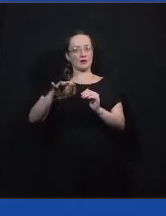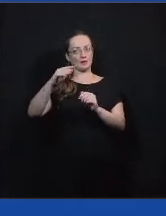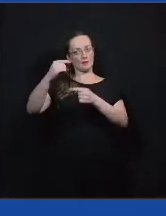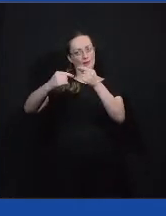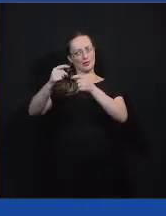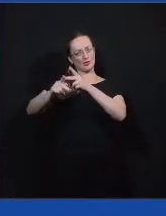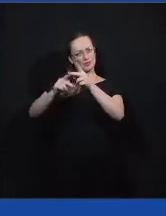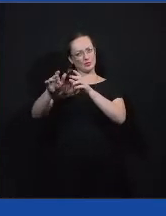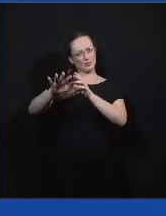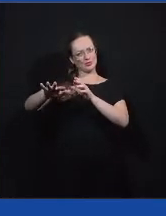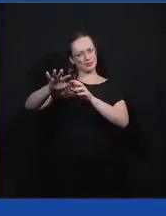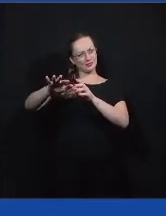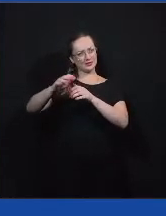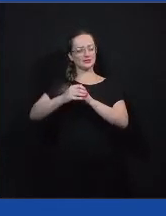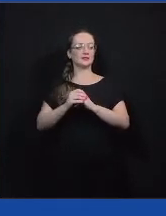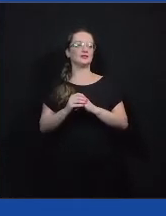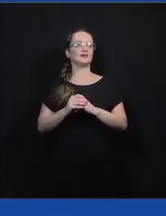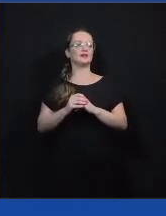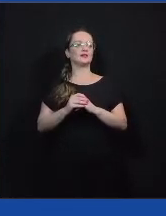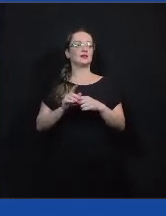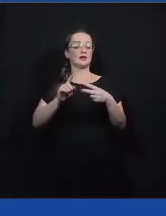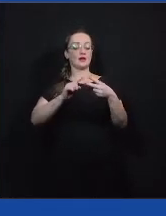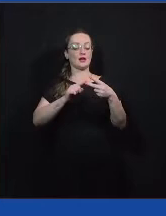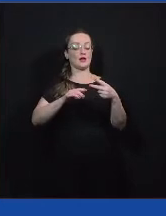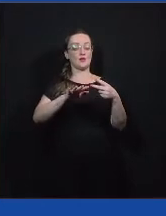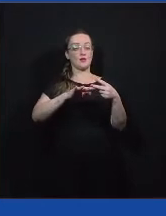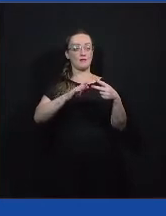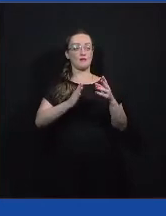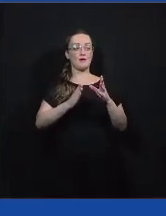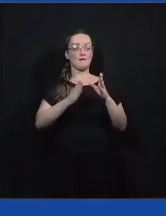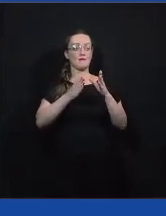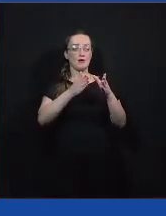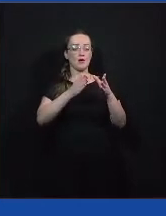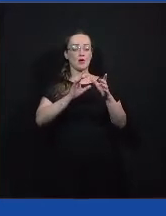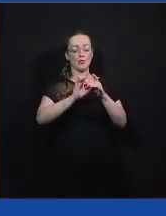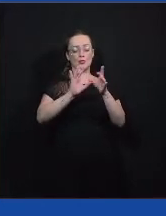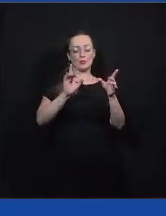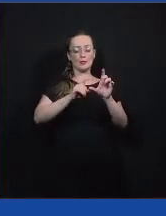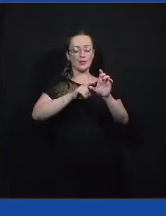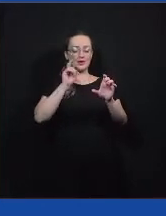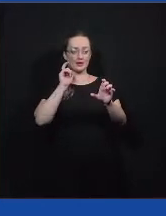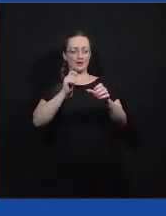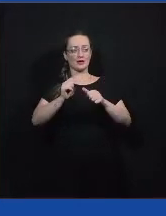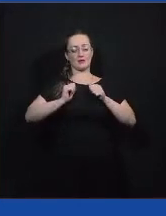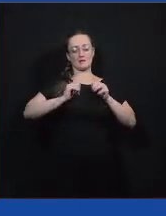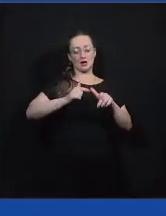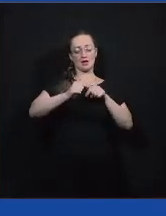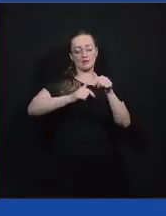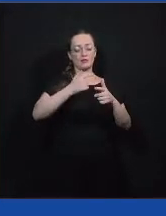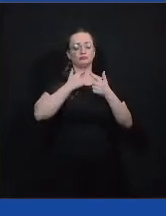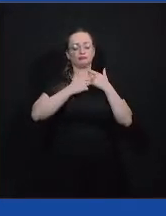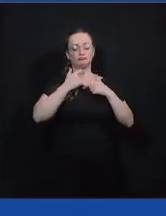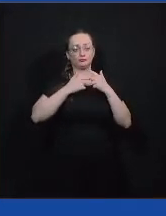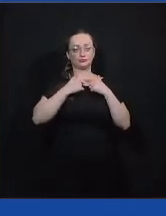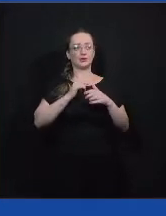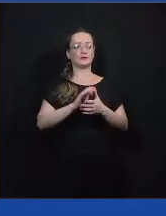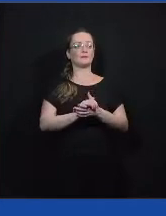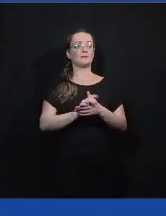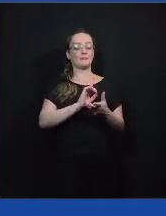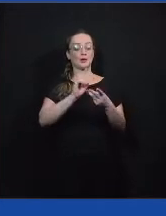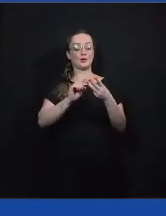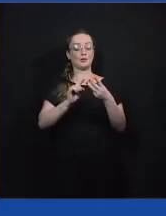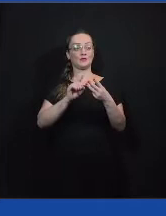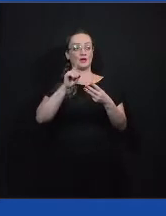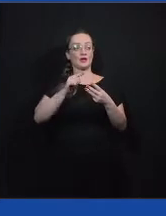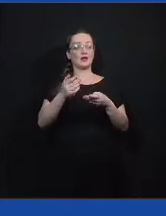públicas, para entender isso. Teve um nível que puxava mais para a autonomia, para o agir, para a vontade, como a Rafa trouxe, e um outro nível